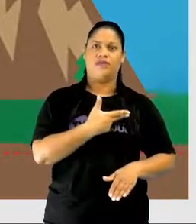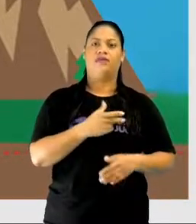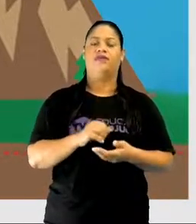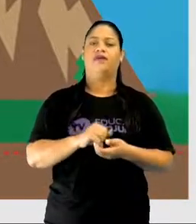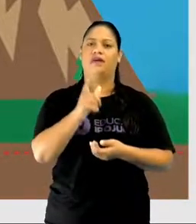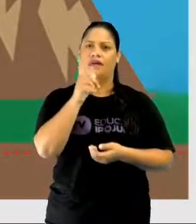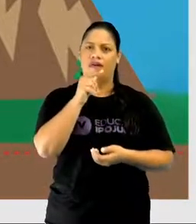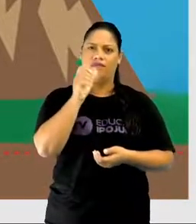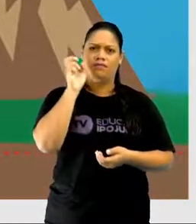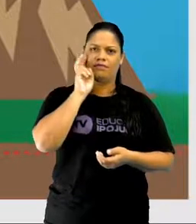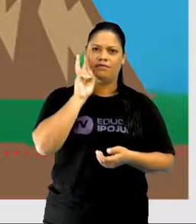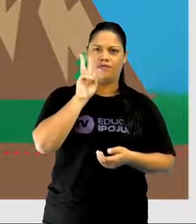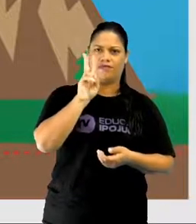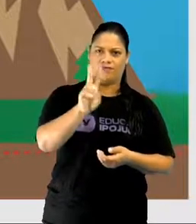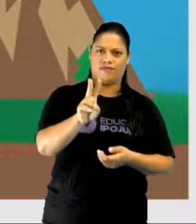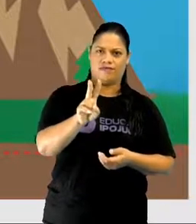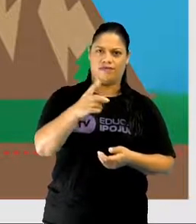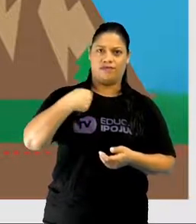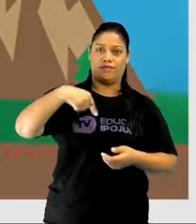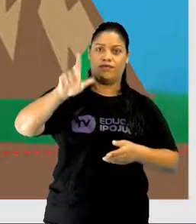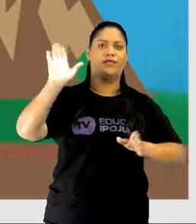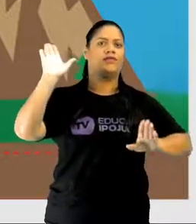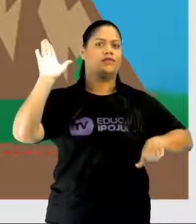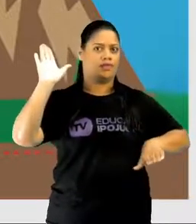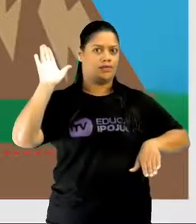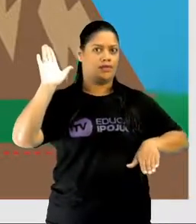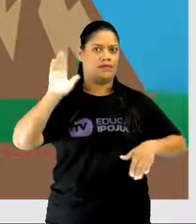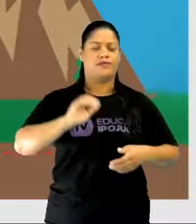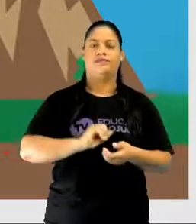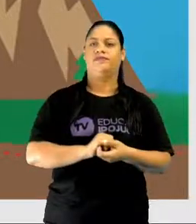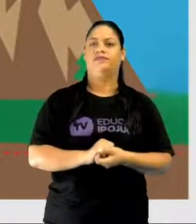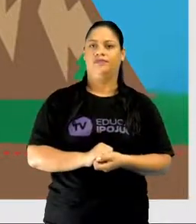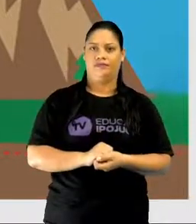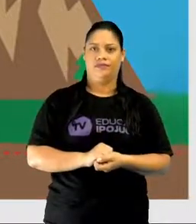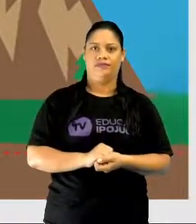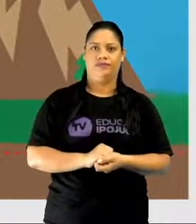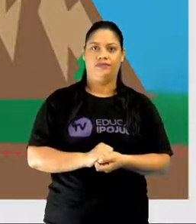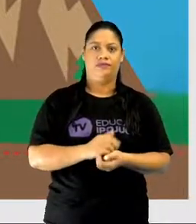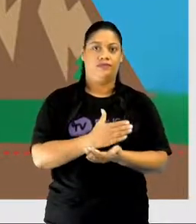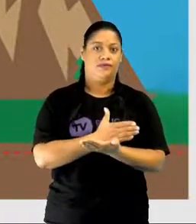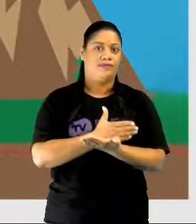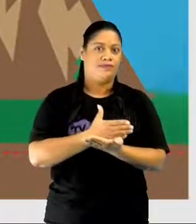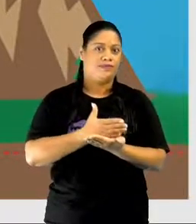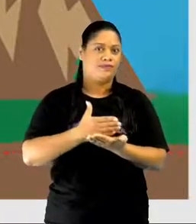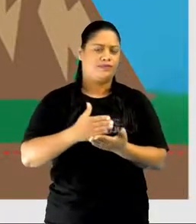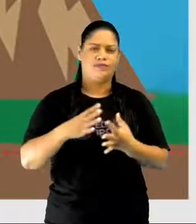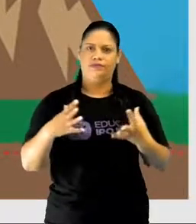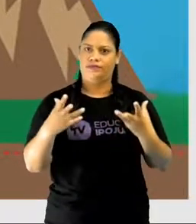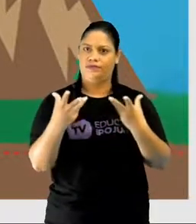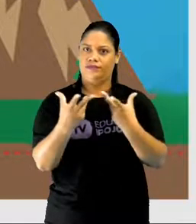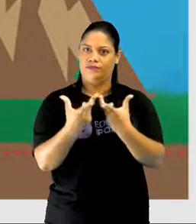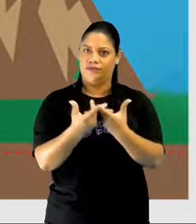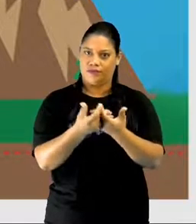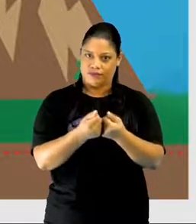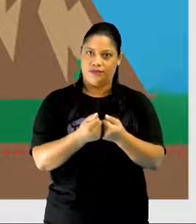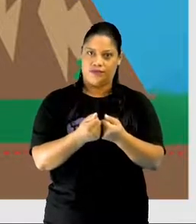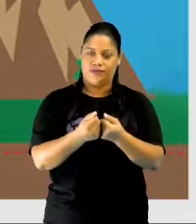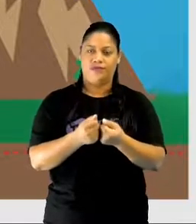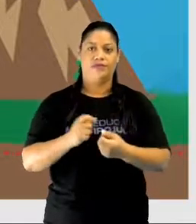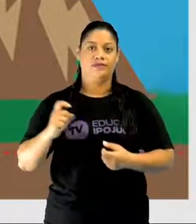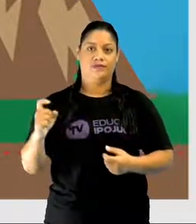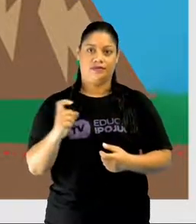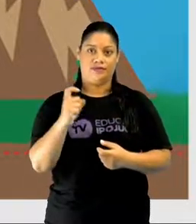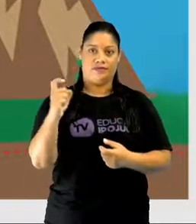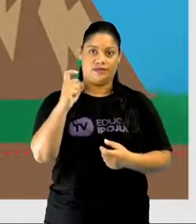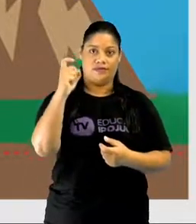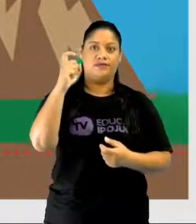d'água que a gente vê quando está na praia. A partir dali é que é a ferida todas as altitudes. Por